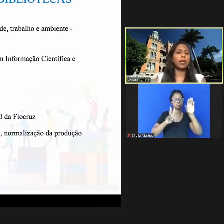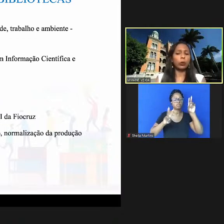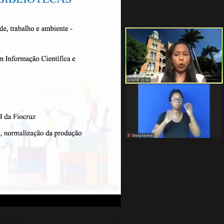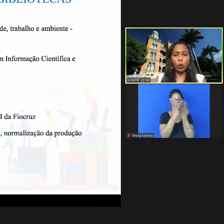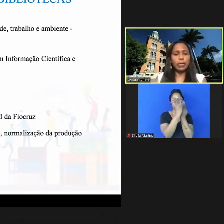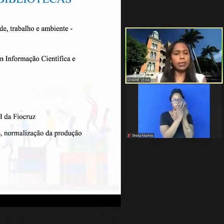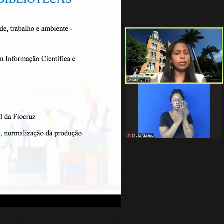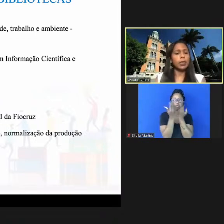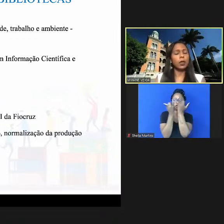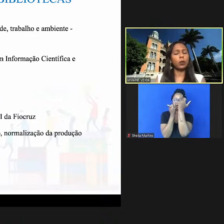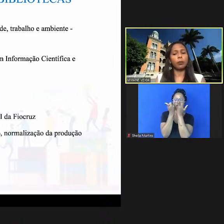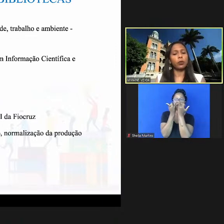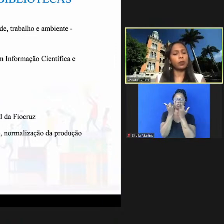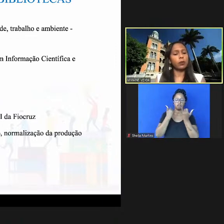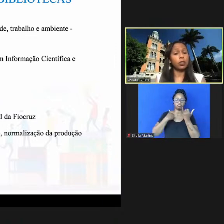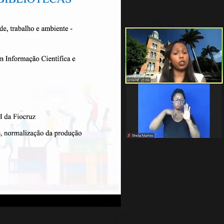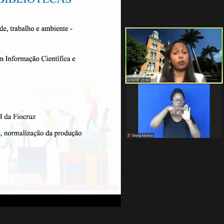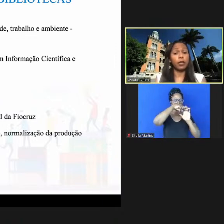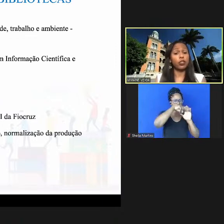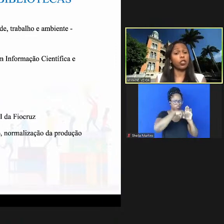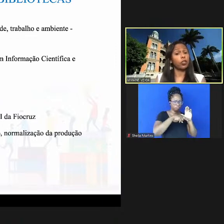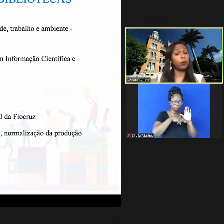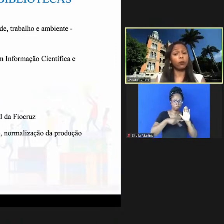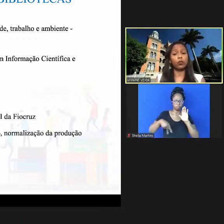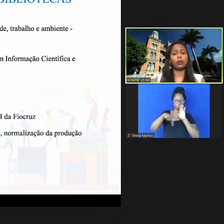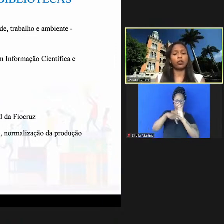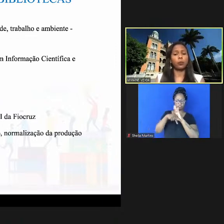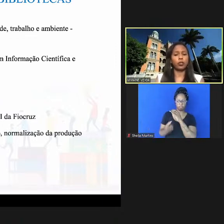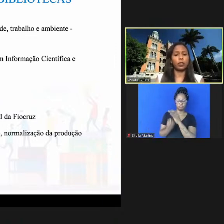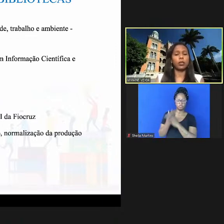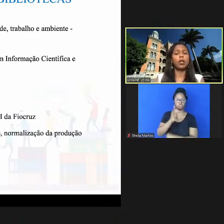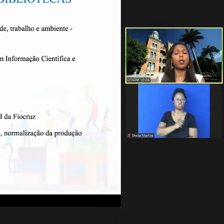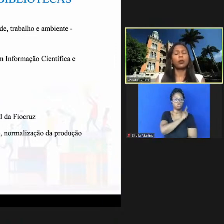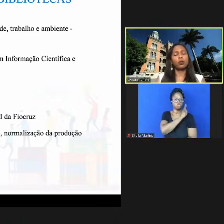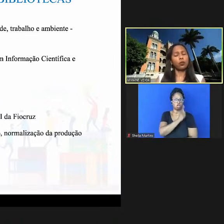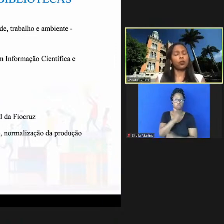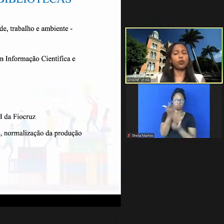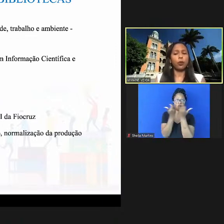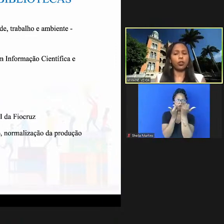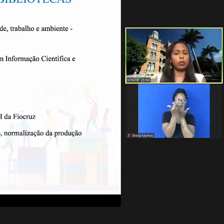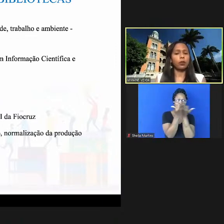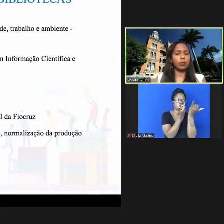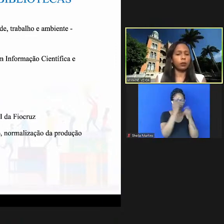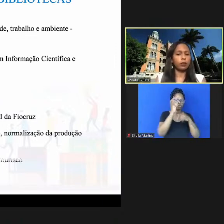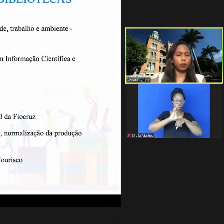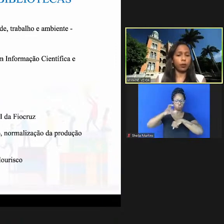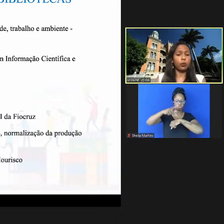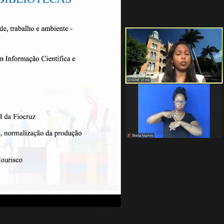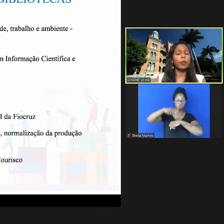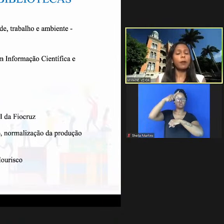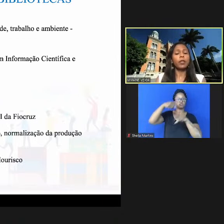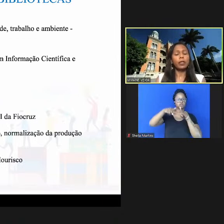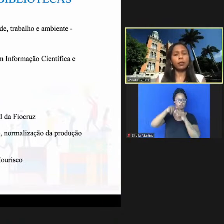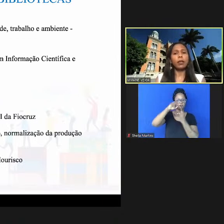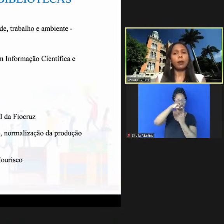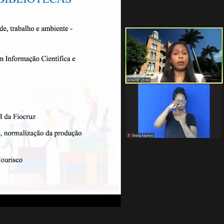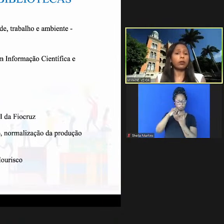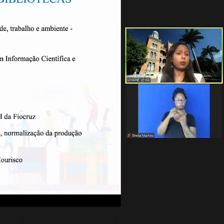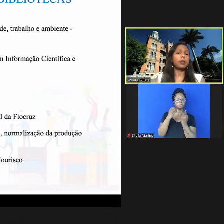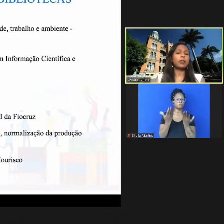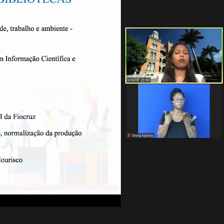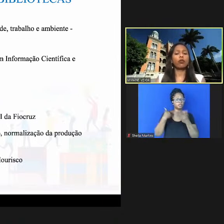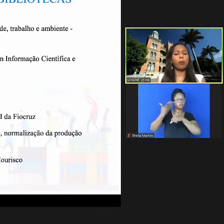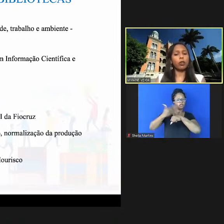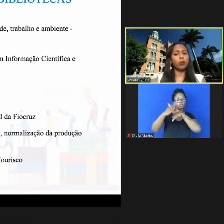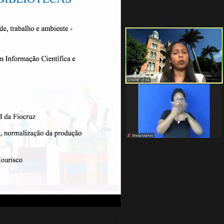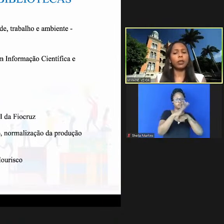informação normalização da produção científica a gestão dos dados de pesquisa nos cursos de pós-graduação da Fiocruz e treinamentos